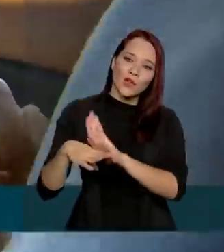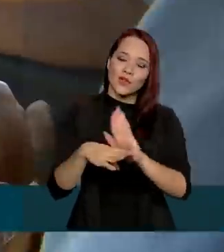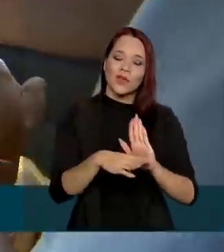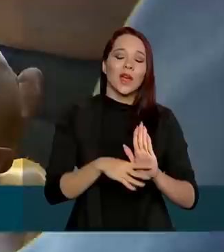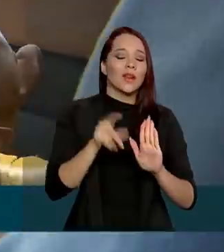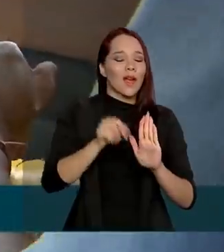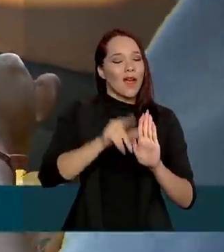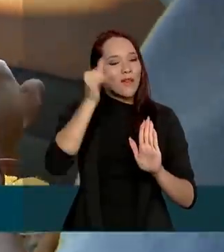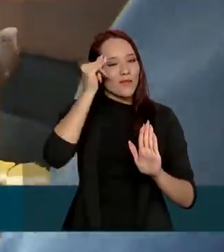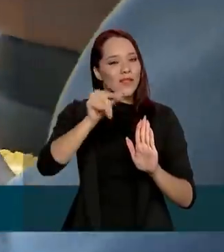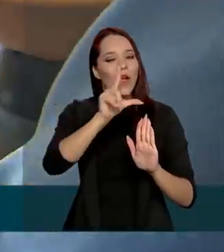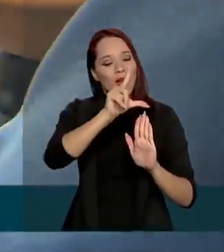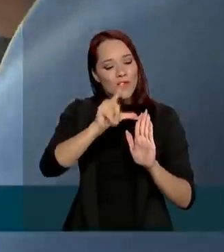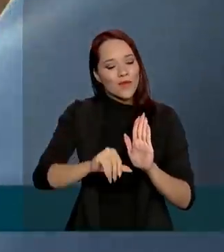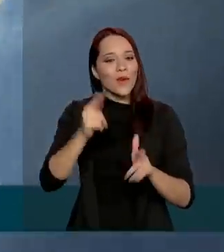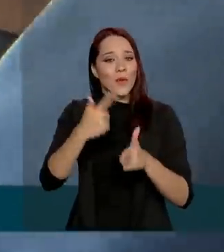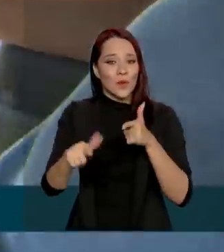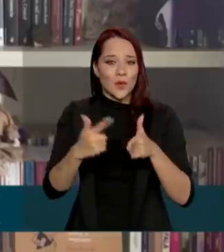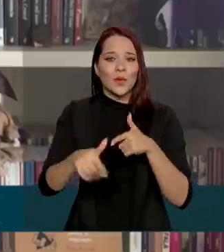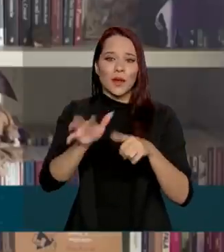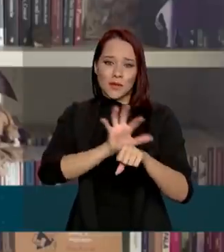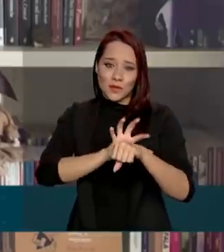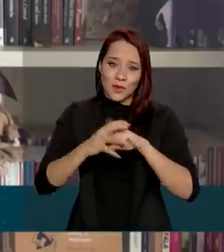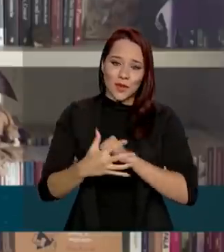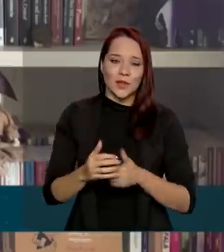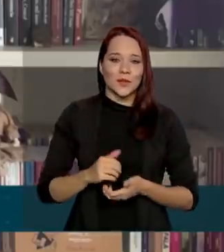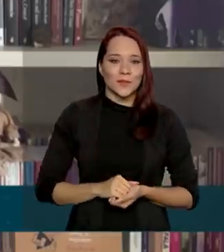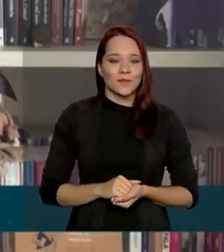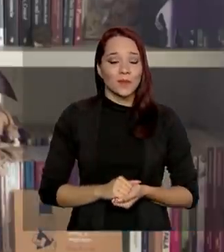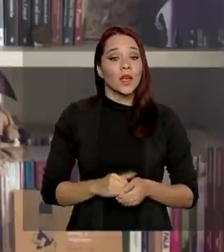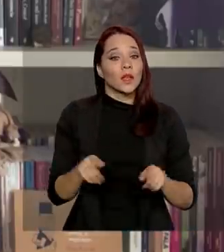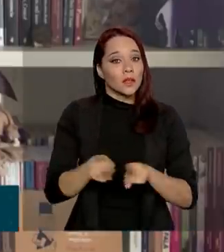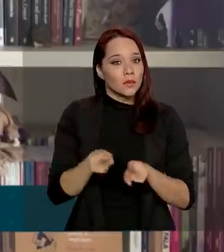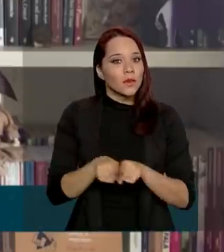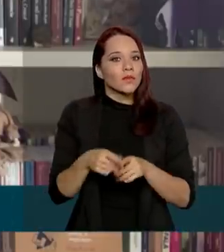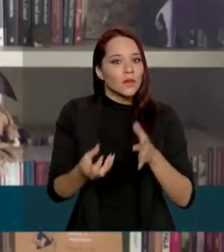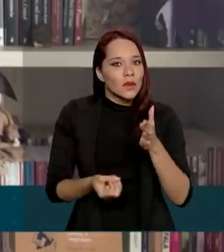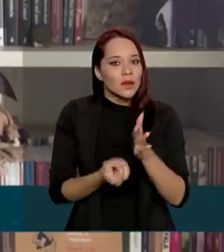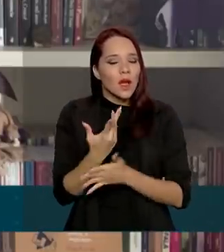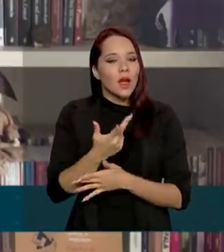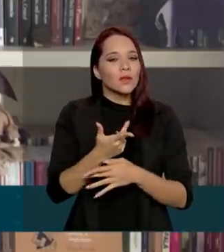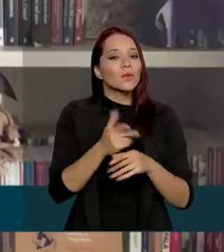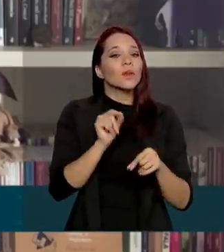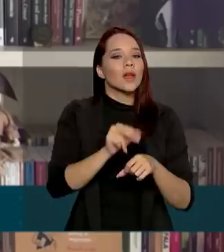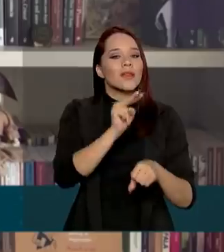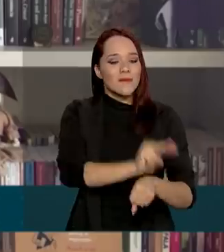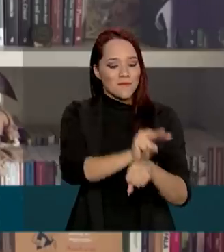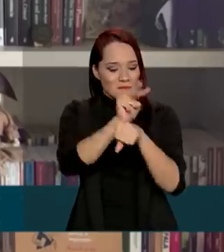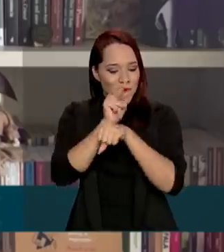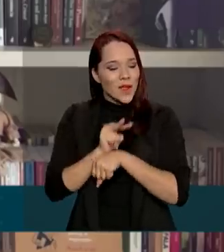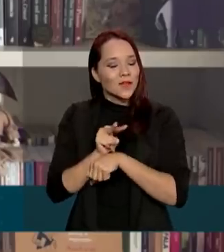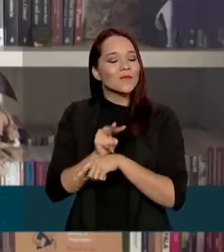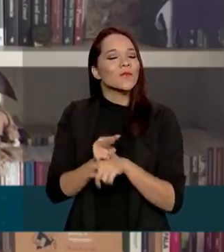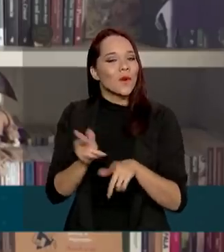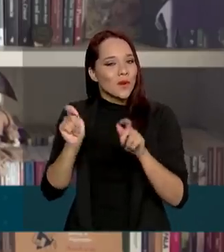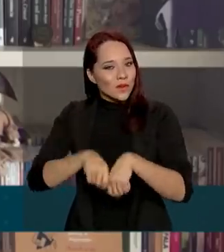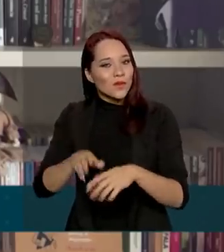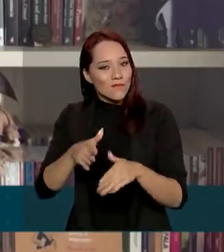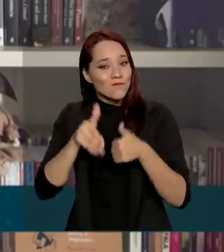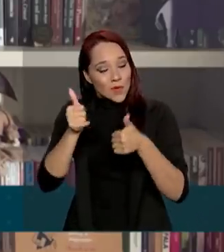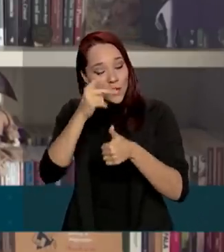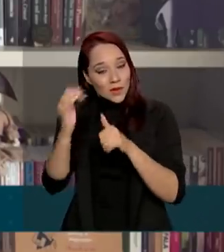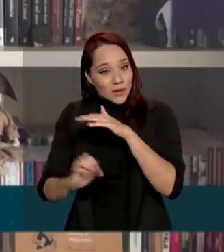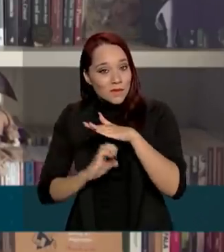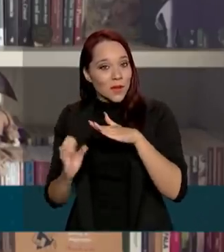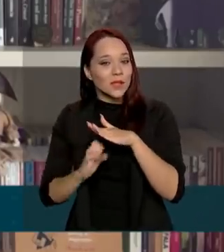amortecer os efeitos da crise. Também foram criadas linhas de crédito com condições favoráveis para que os